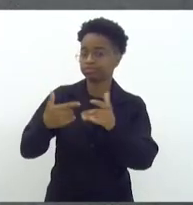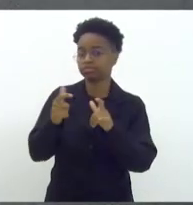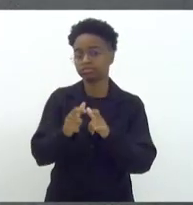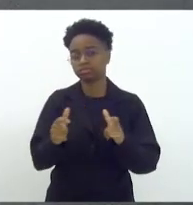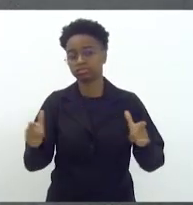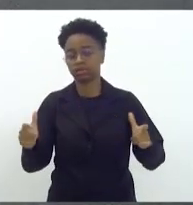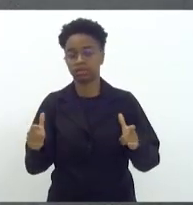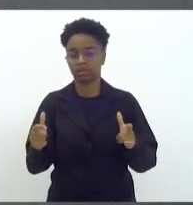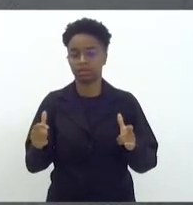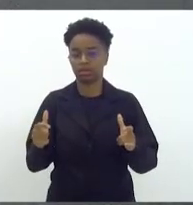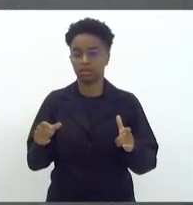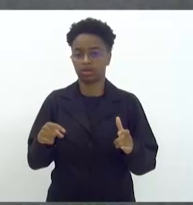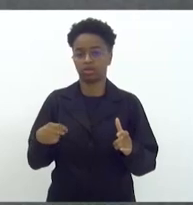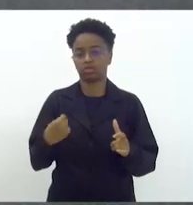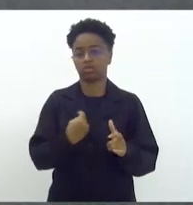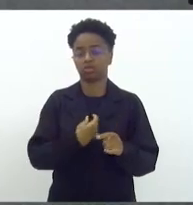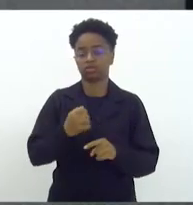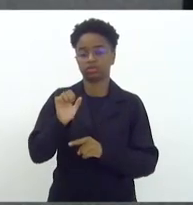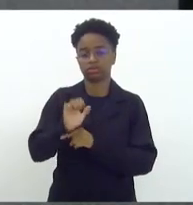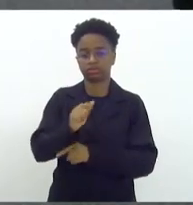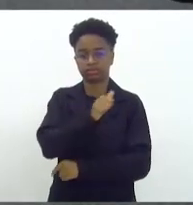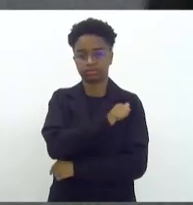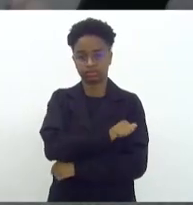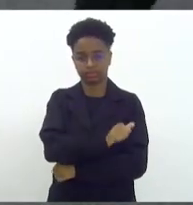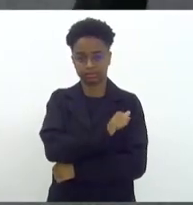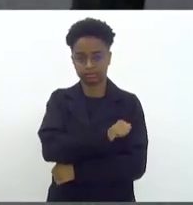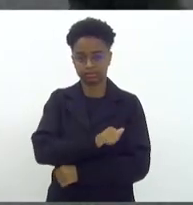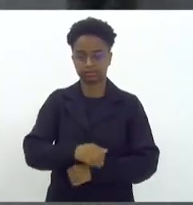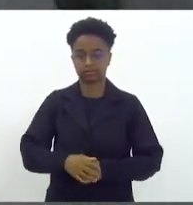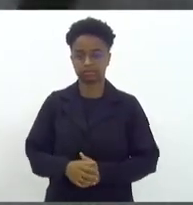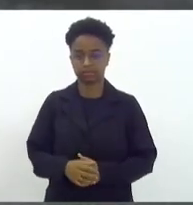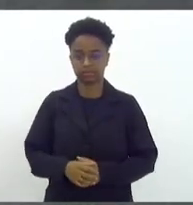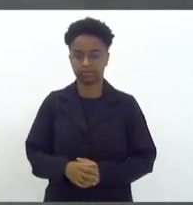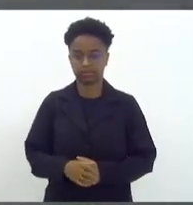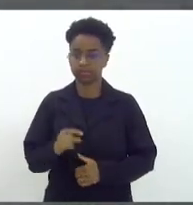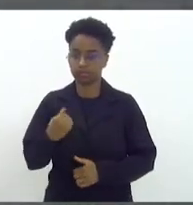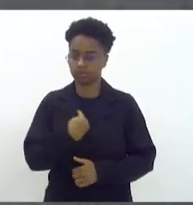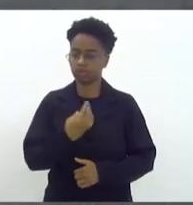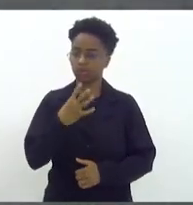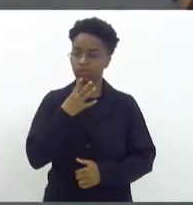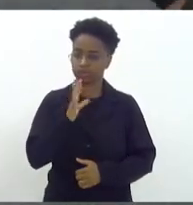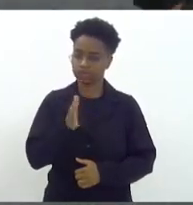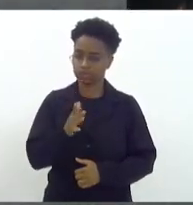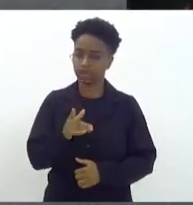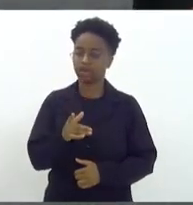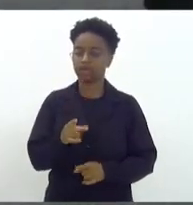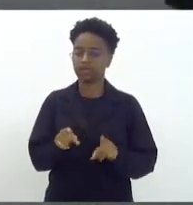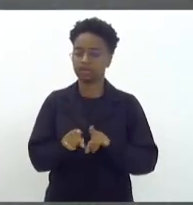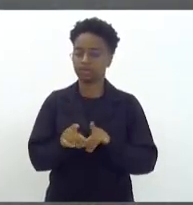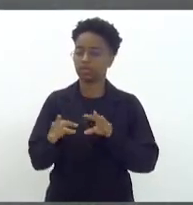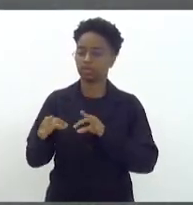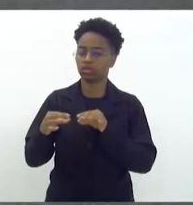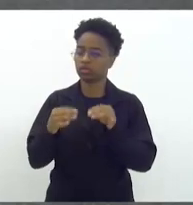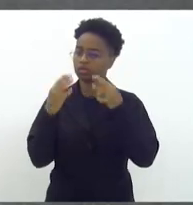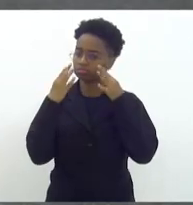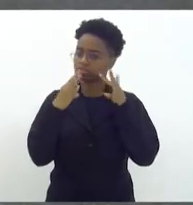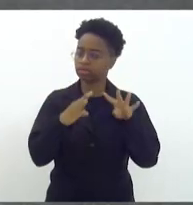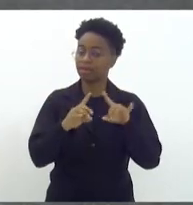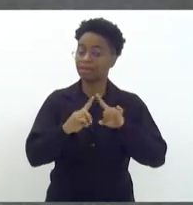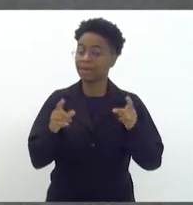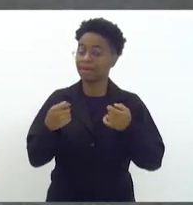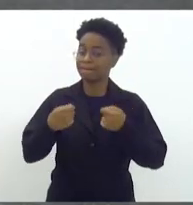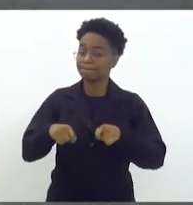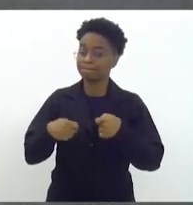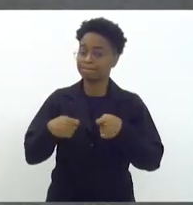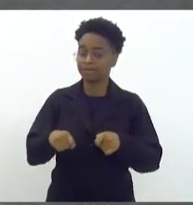sólido do nosso querido Estado do Rio de Janeiro é mais do que conhecida e reconhecida, mas faz necessário